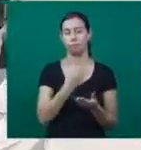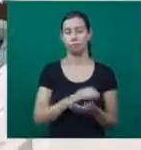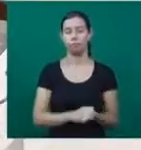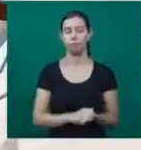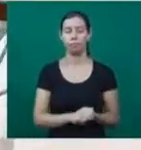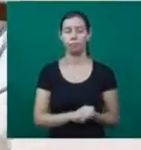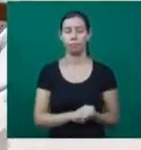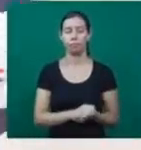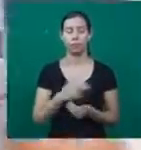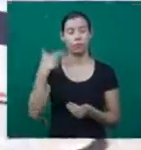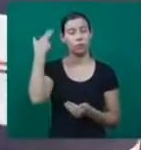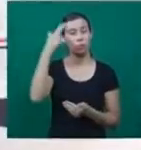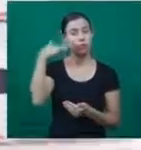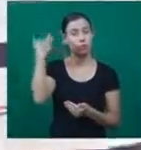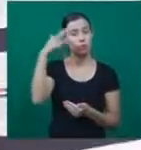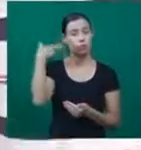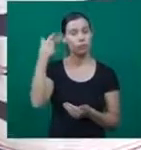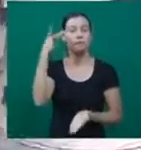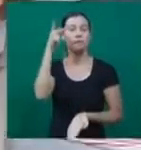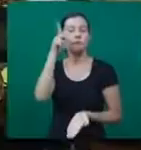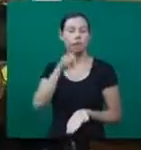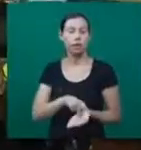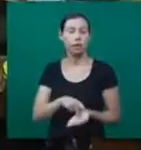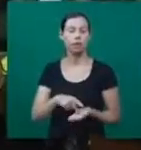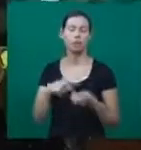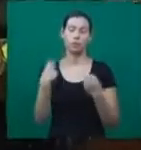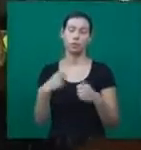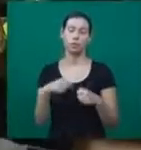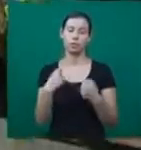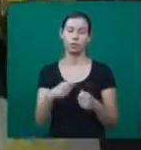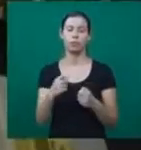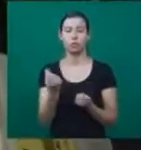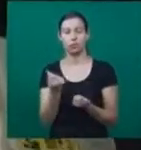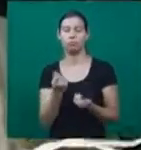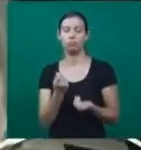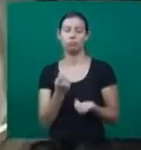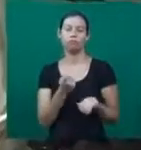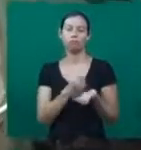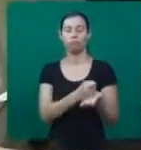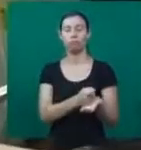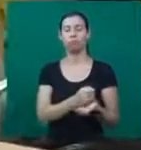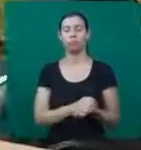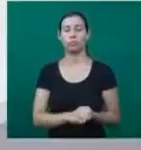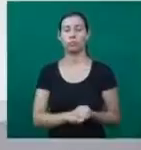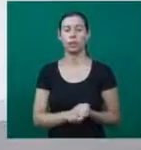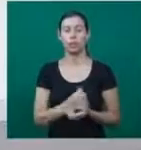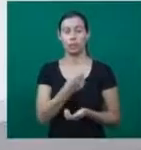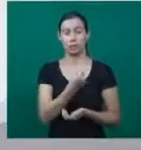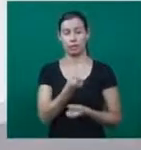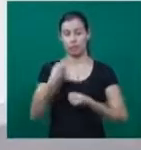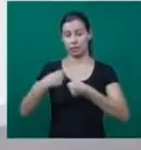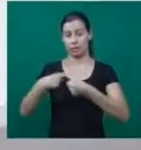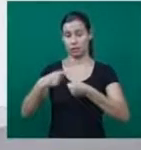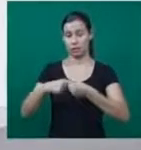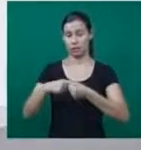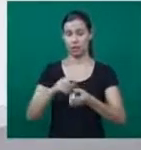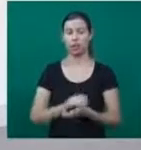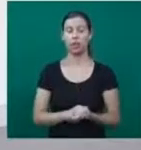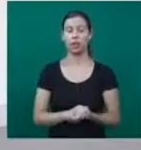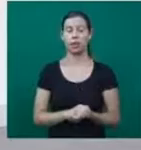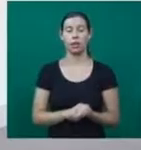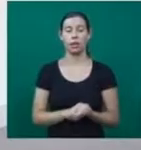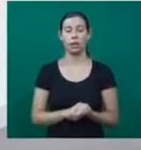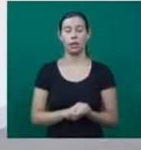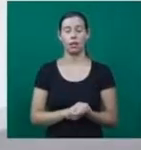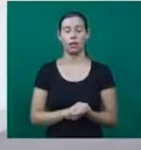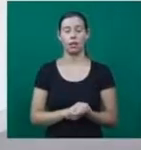realidade, foi preciso fazer um investimento mínimo. Agora ele atende seis cidades. E a diversão do cliente é uma das coisas que ele mais